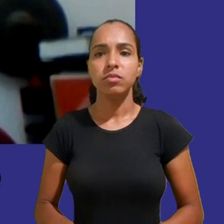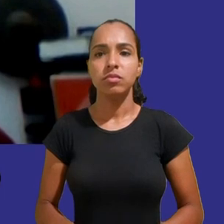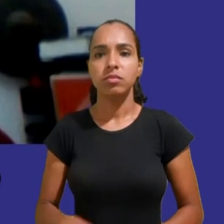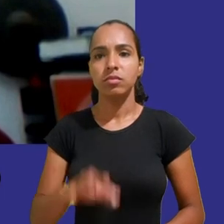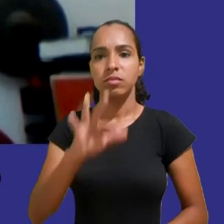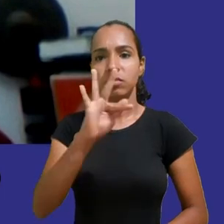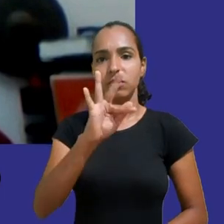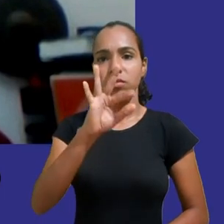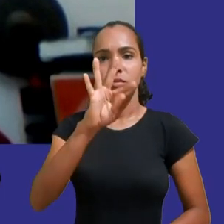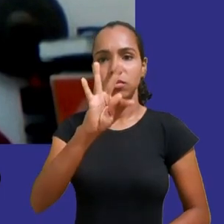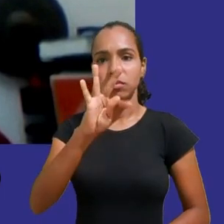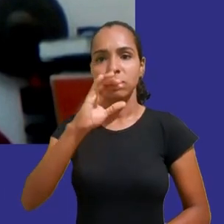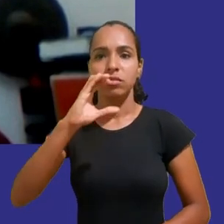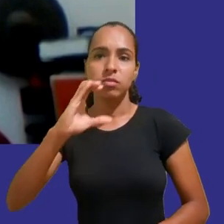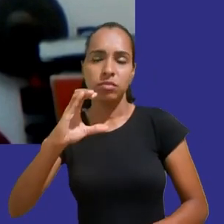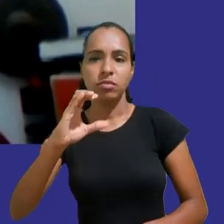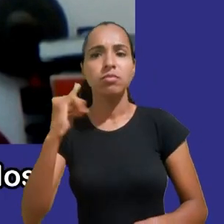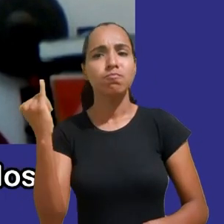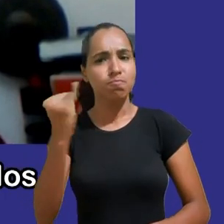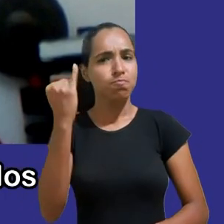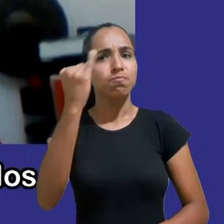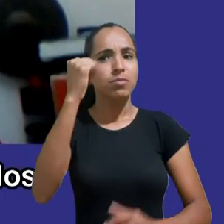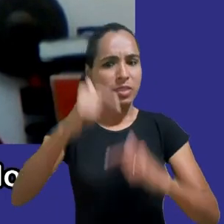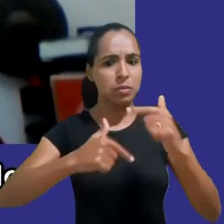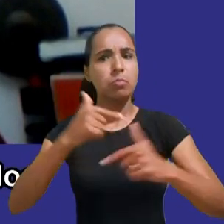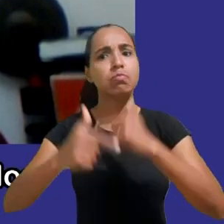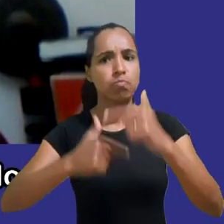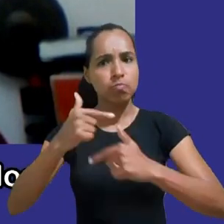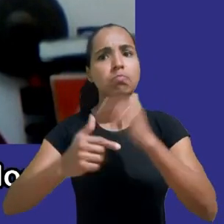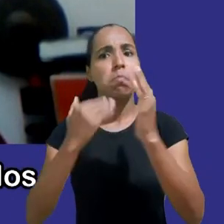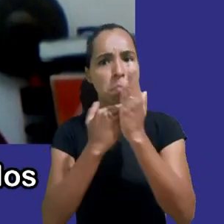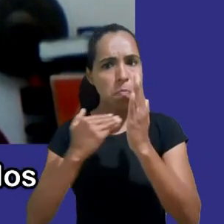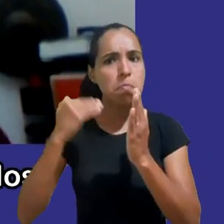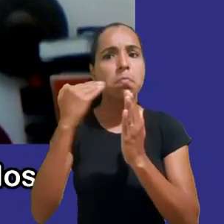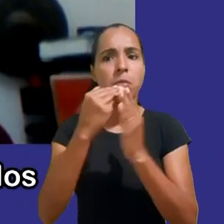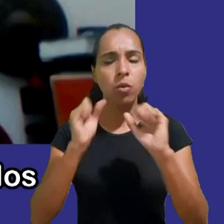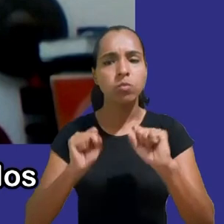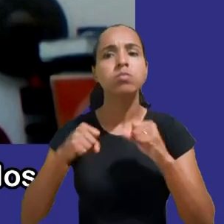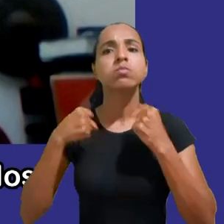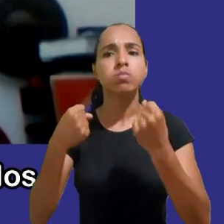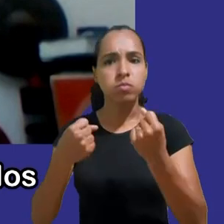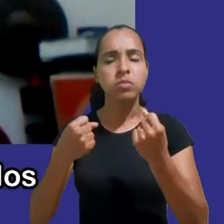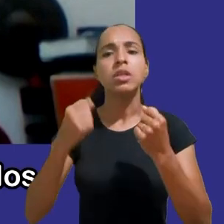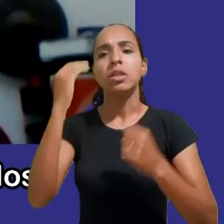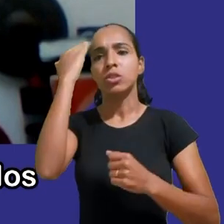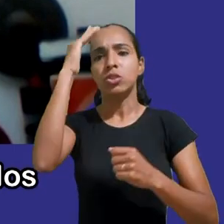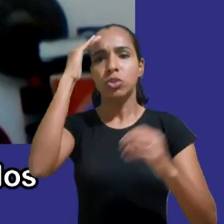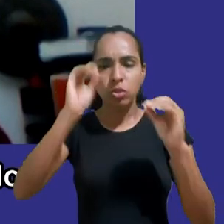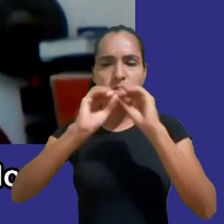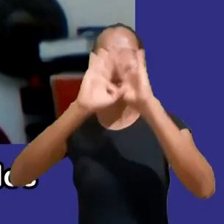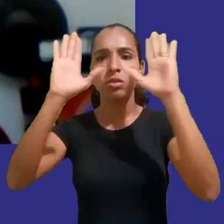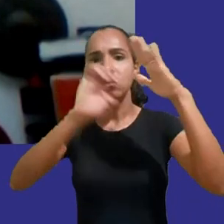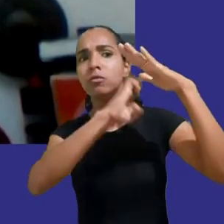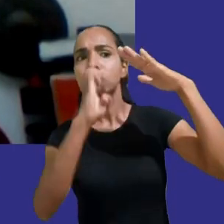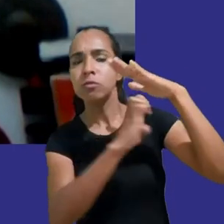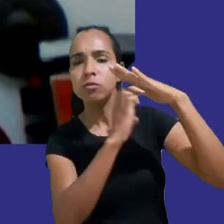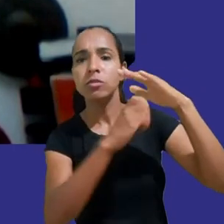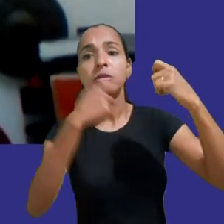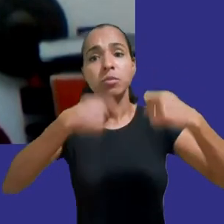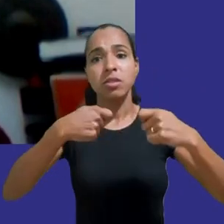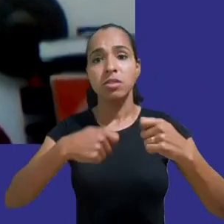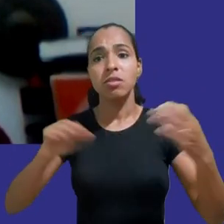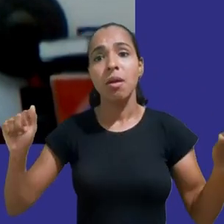necessidade de ir mais a fundo e deixar claro que se as empresas não excluírem os dados que foram coletados ilegalmente